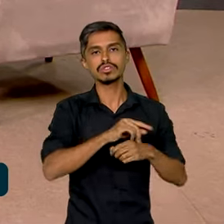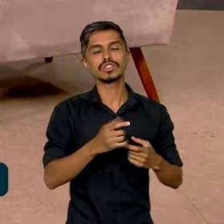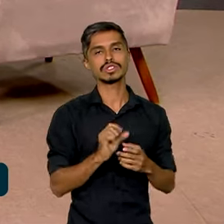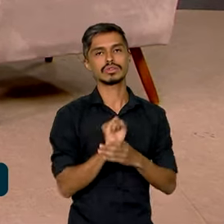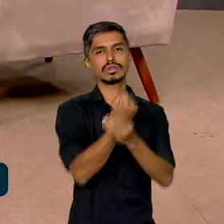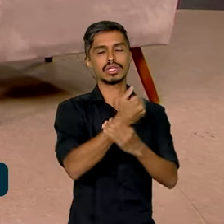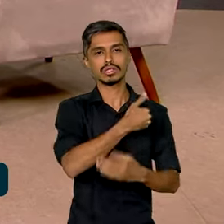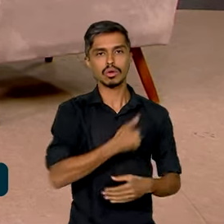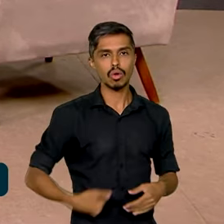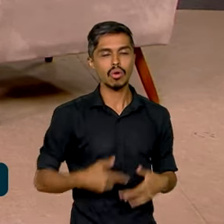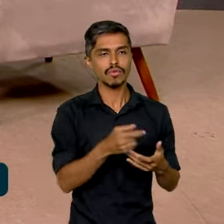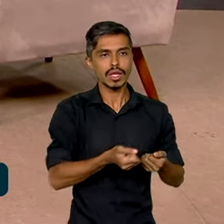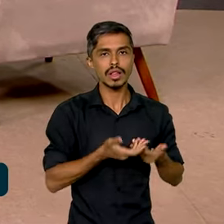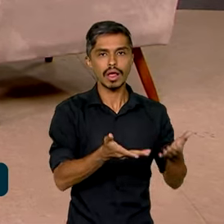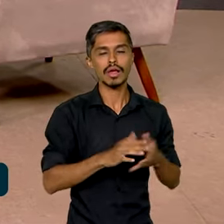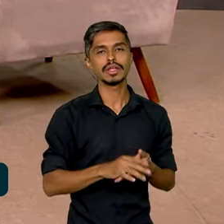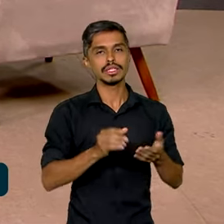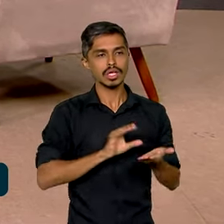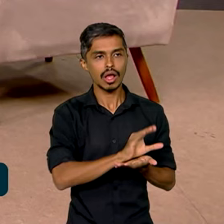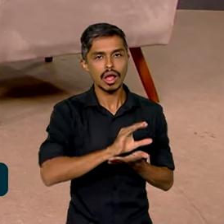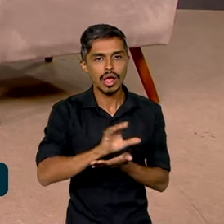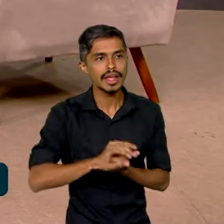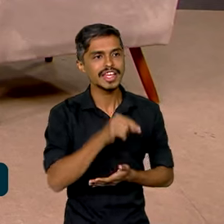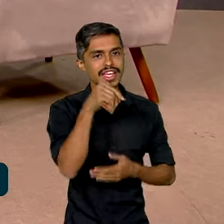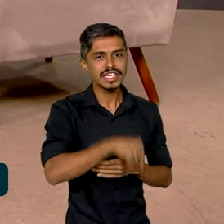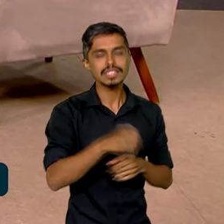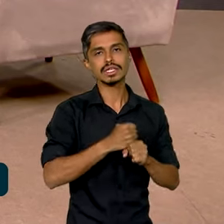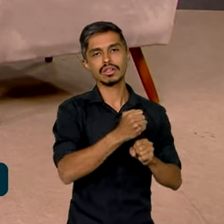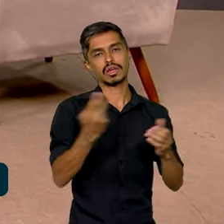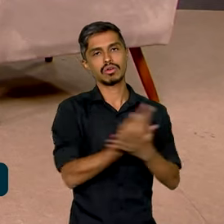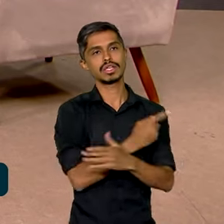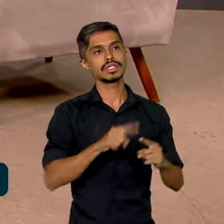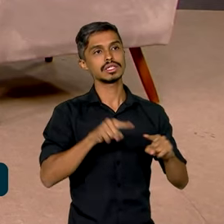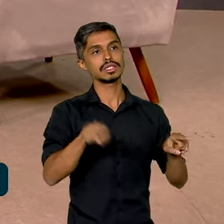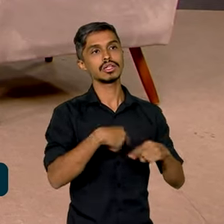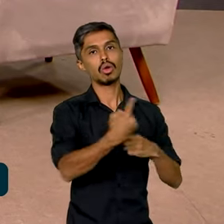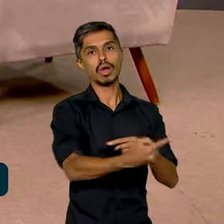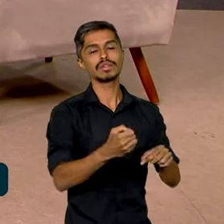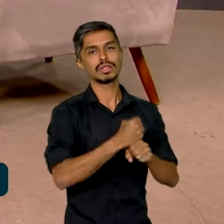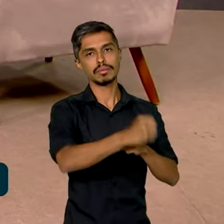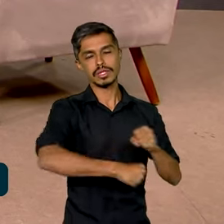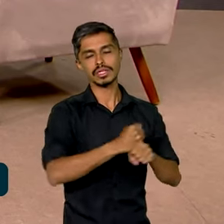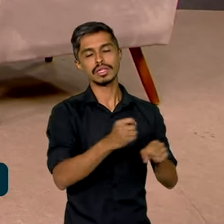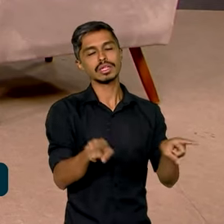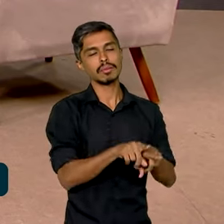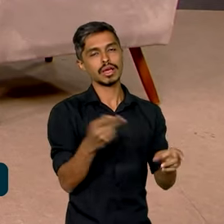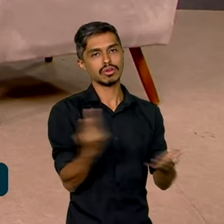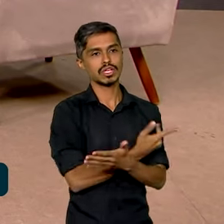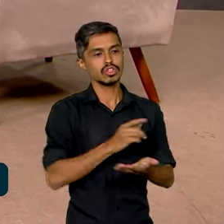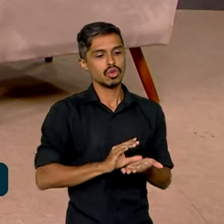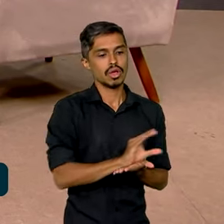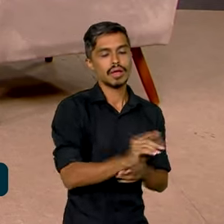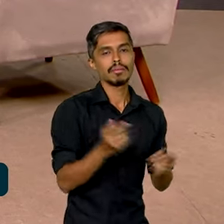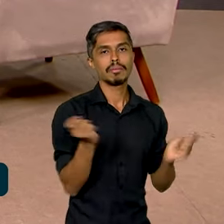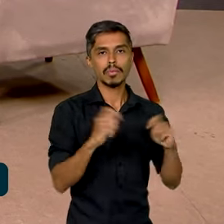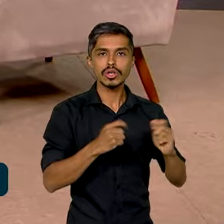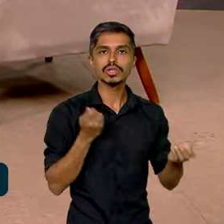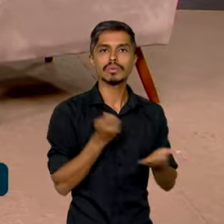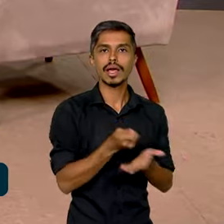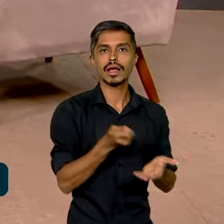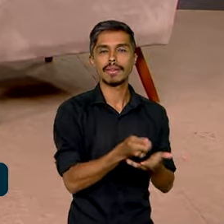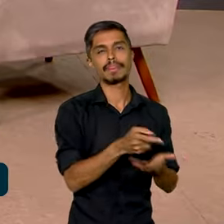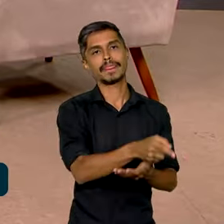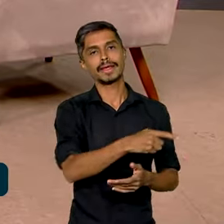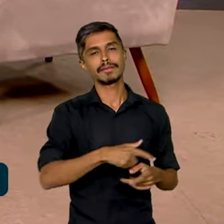repasse que foi feito aos estados este ano e que será feito no próximo ano, também esse recurso pode ser utilizado para o custeio do uso